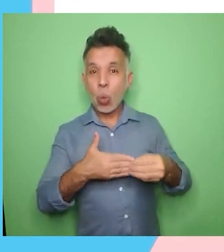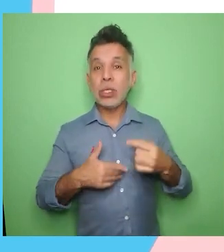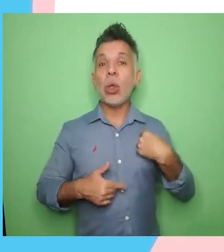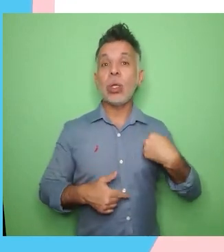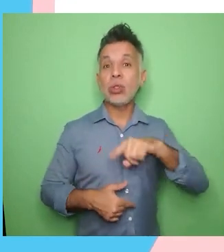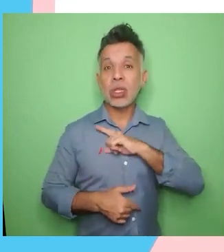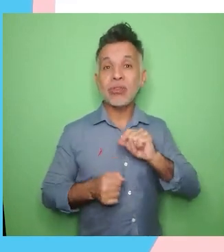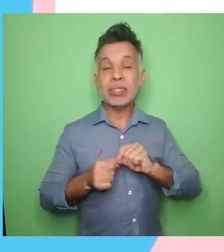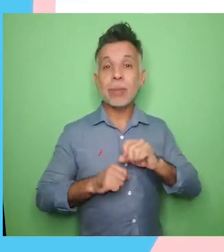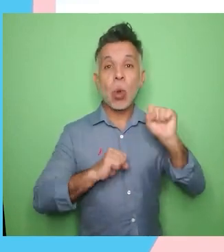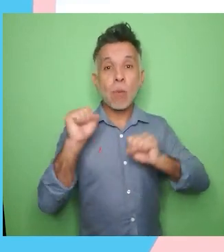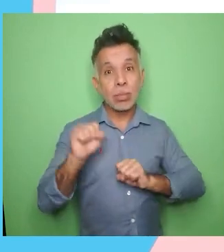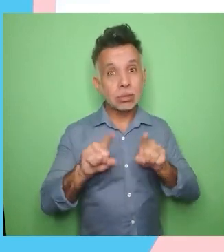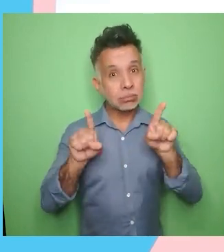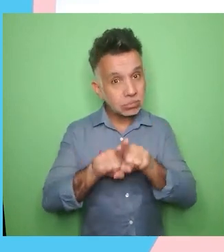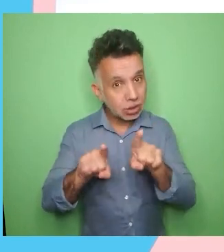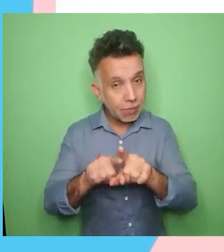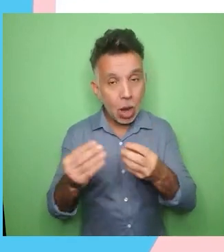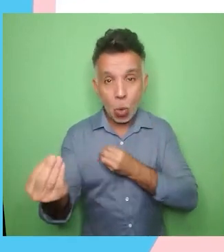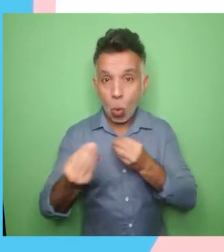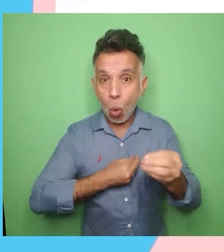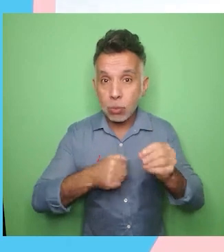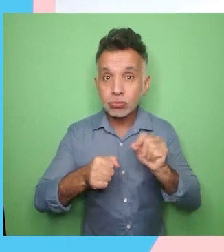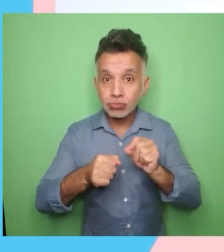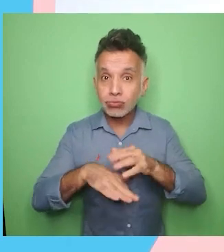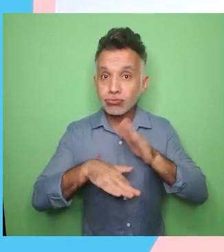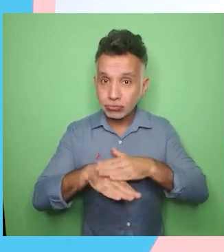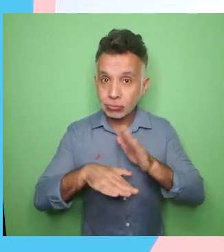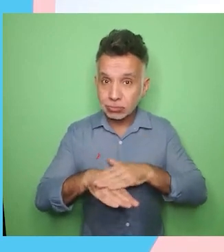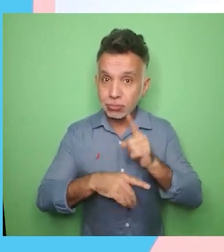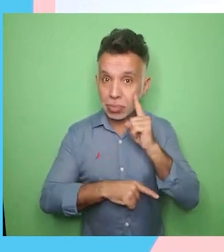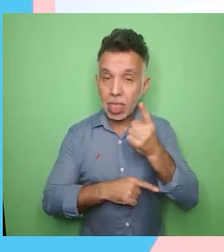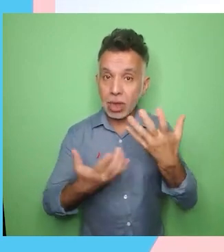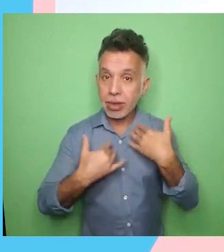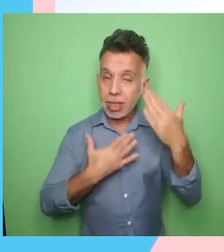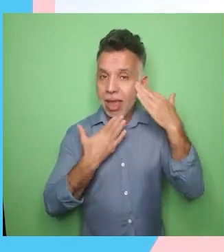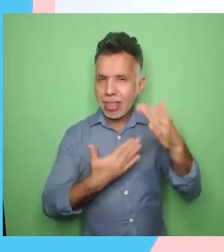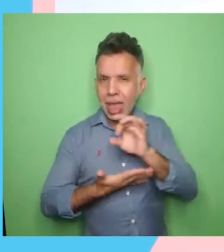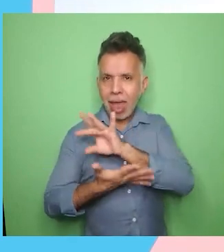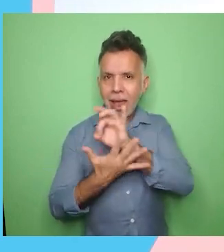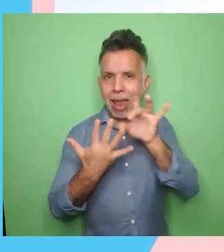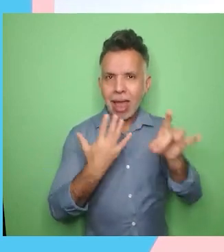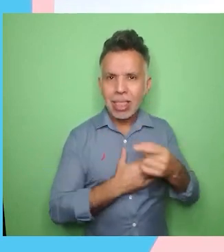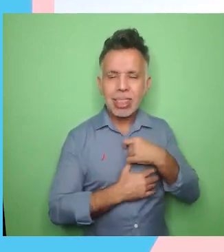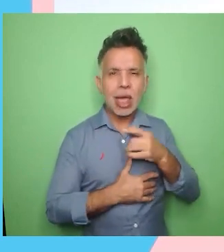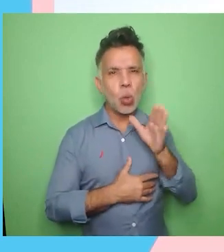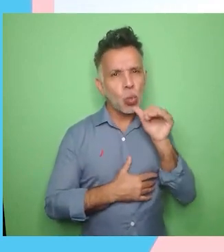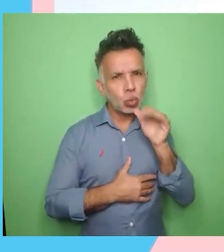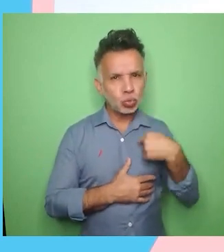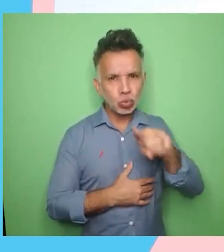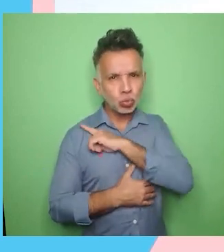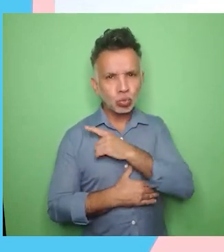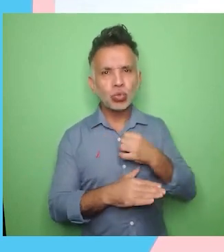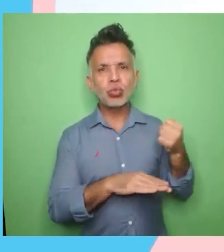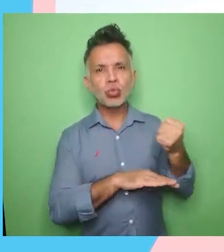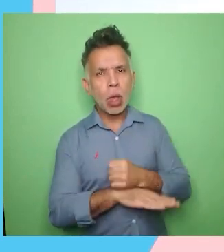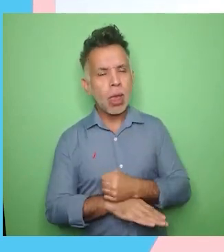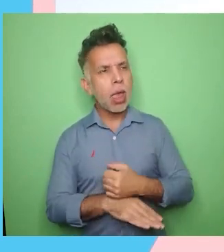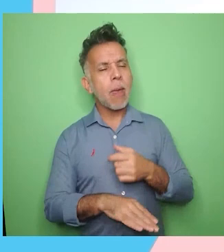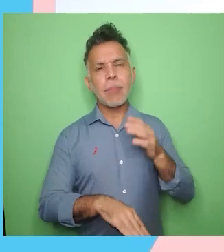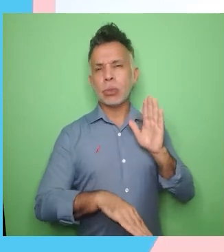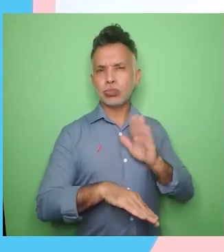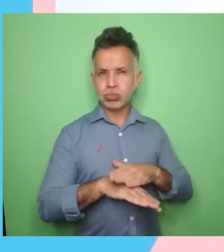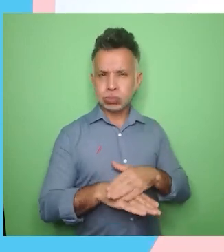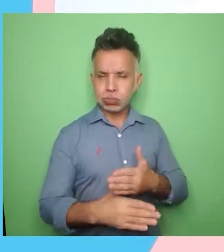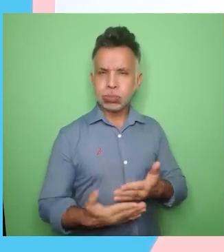queria agradecer a cada um dos nossos colaboradores pelo comprometimento e pela paixão em fazer, em trazer